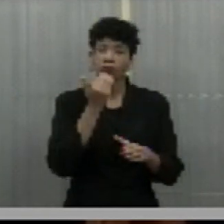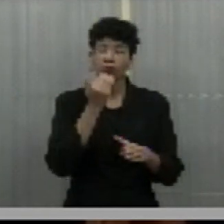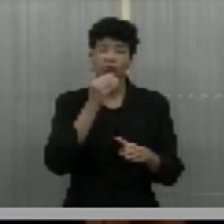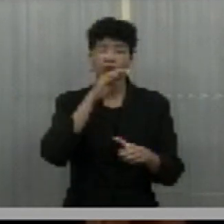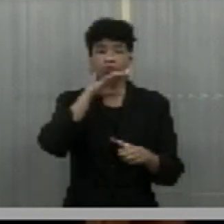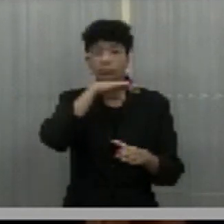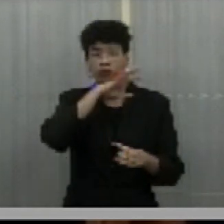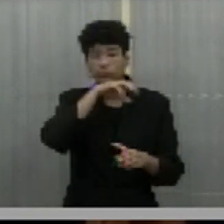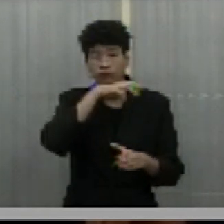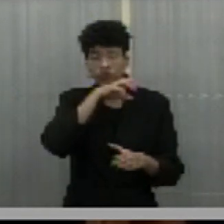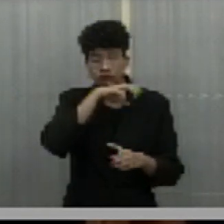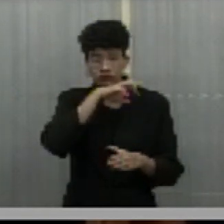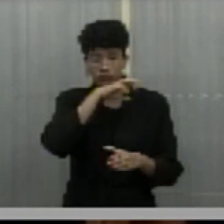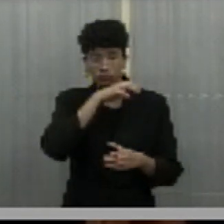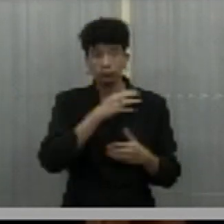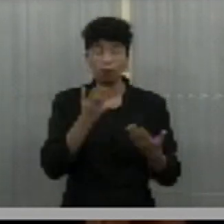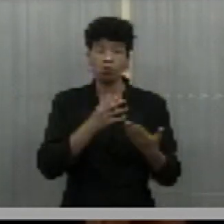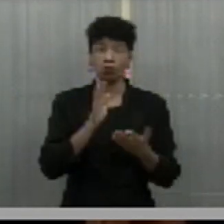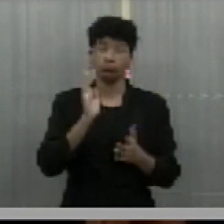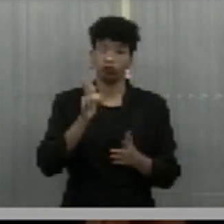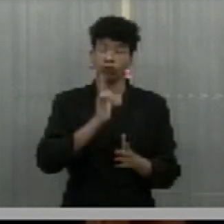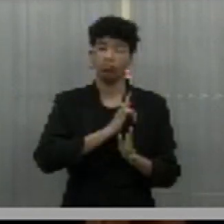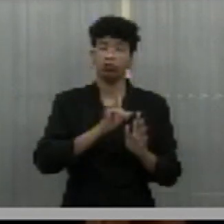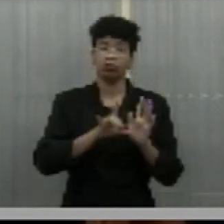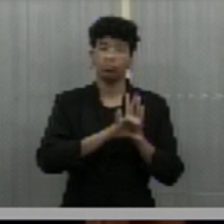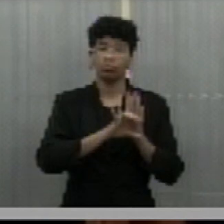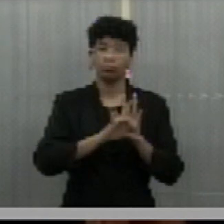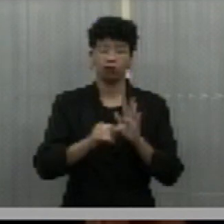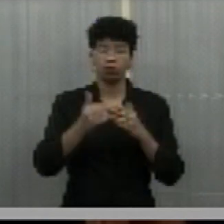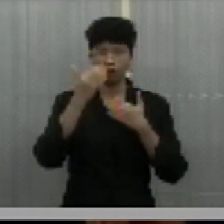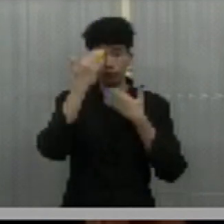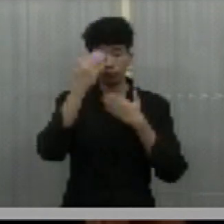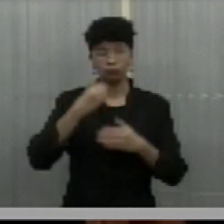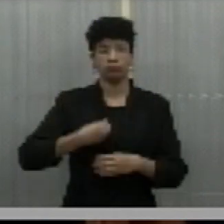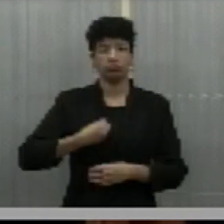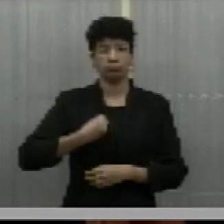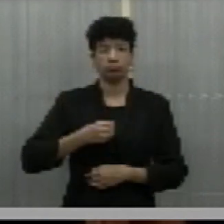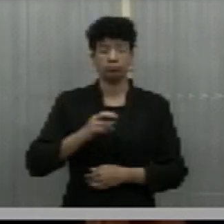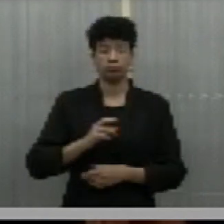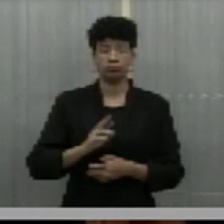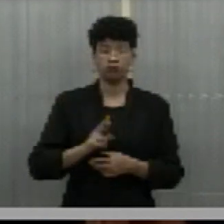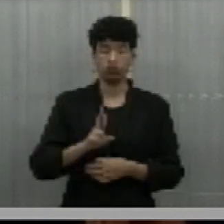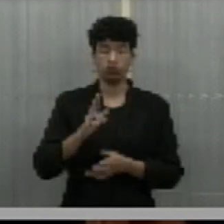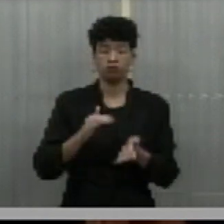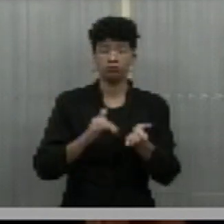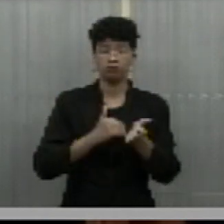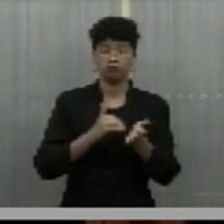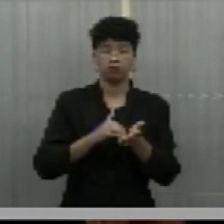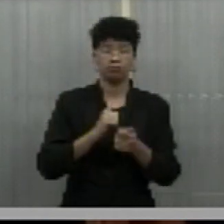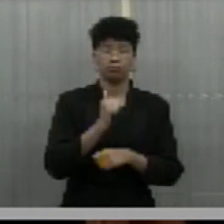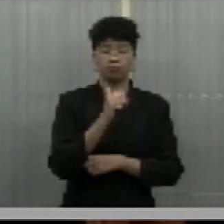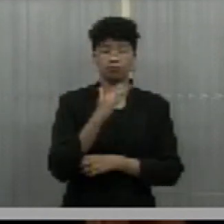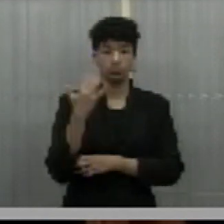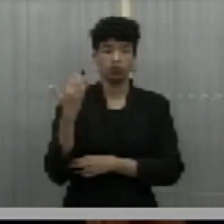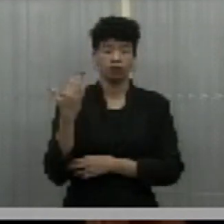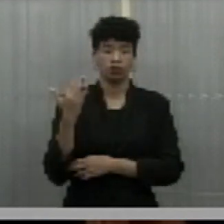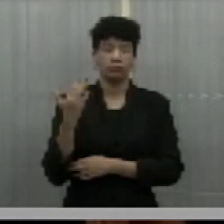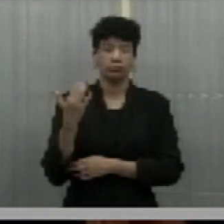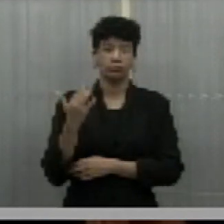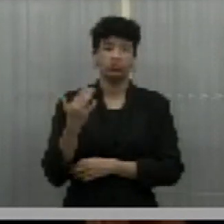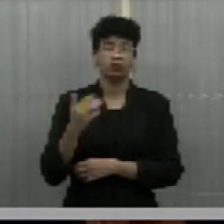daqui do Estado do Piauí que se tornou lei. Inclusive, agradecer a presença ali da representação da Secretaria do Meio Ambiente através do